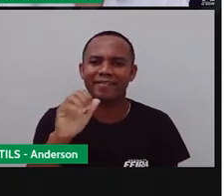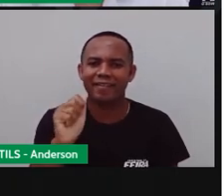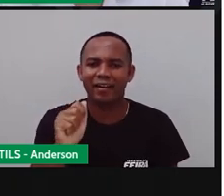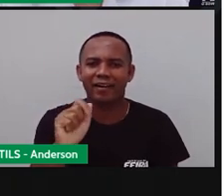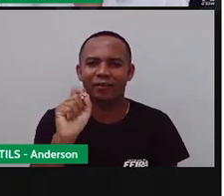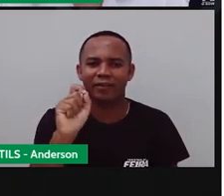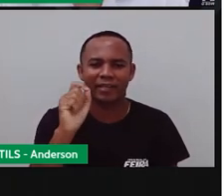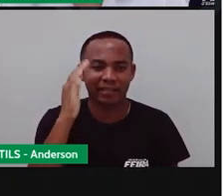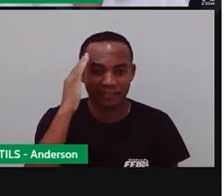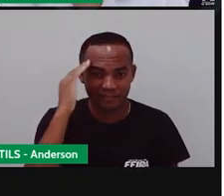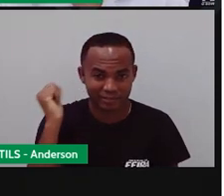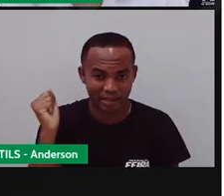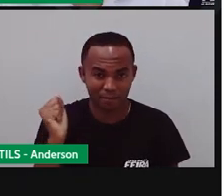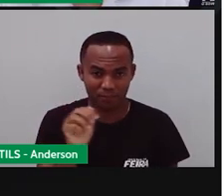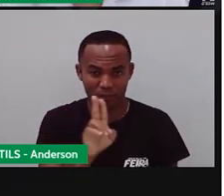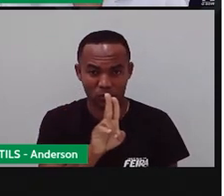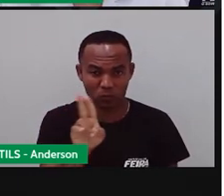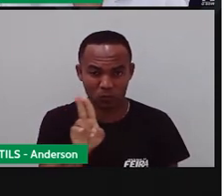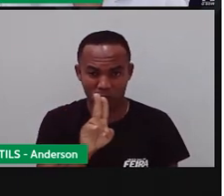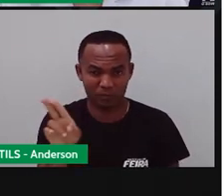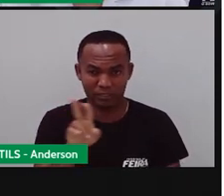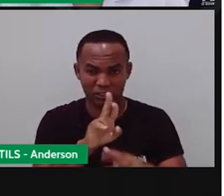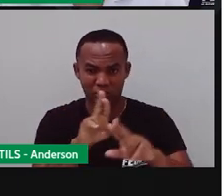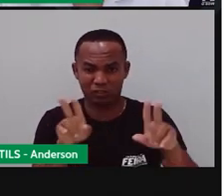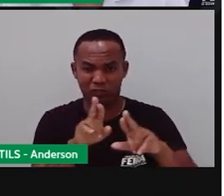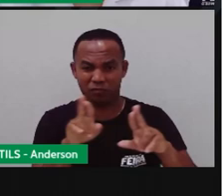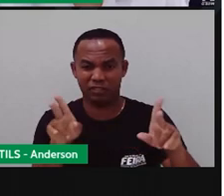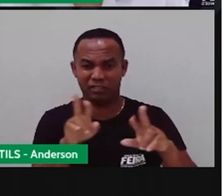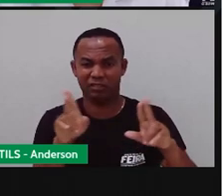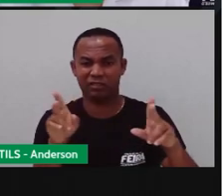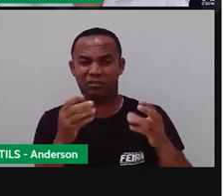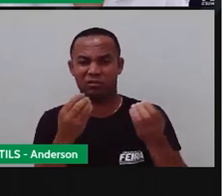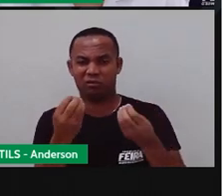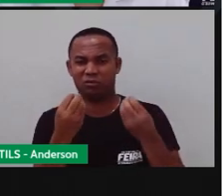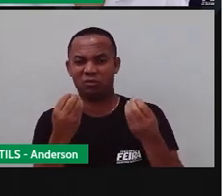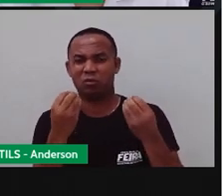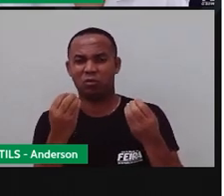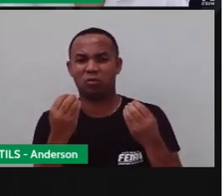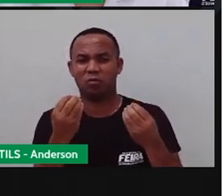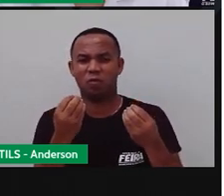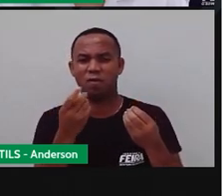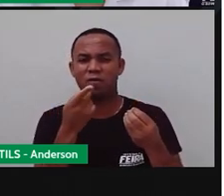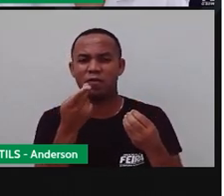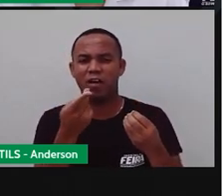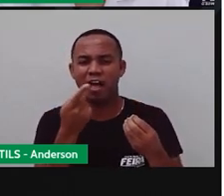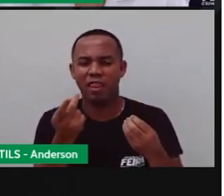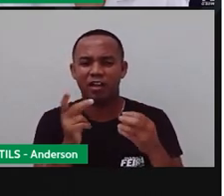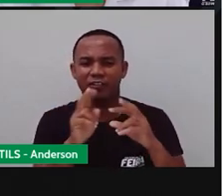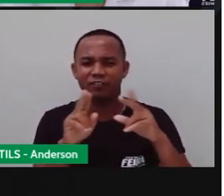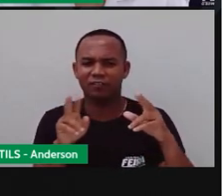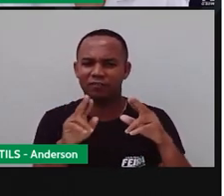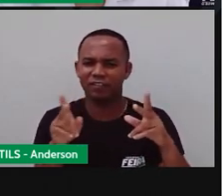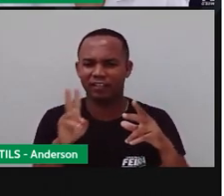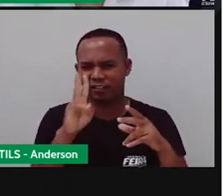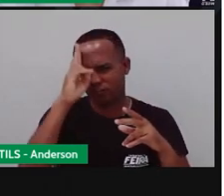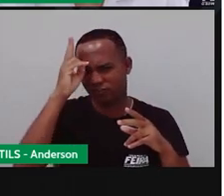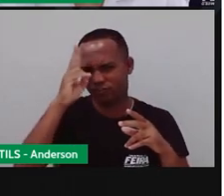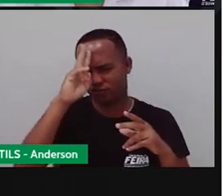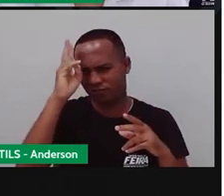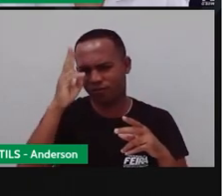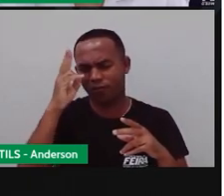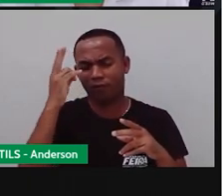sabe esses nomes estranhos que provocam, né, uma fala diferente, divertida nas histórias?